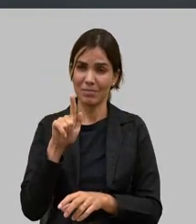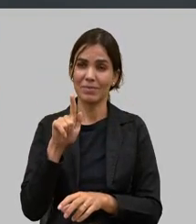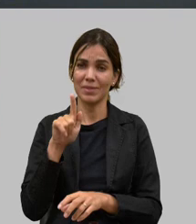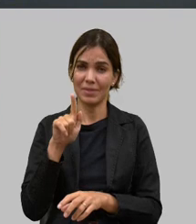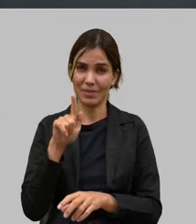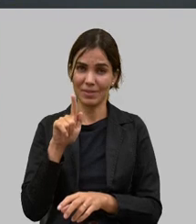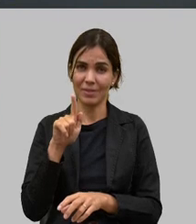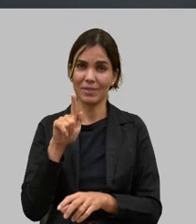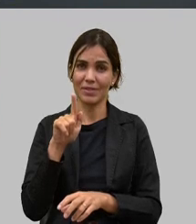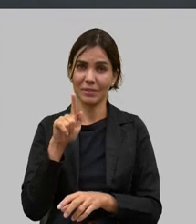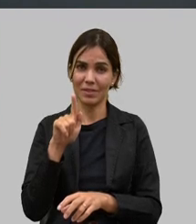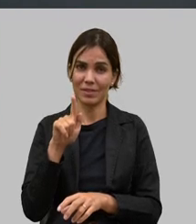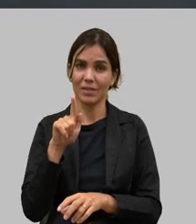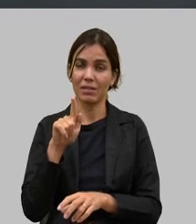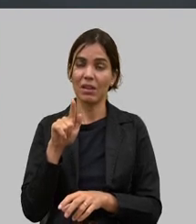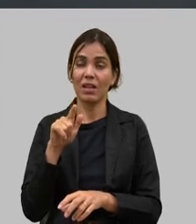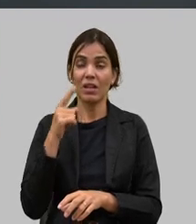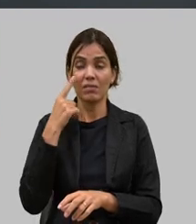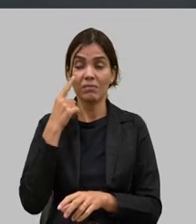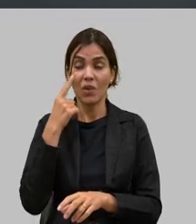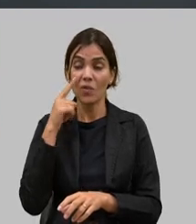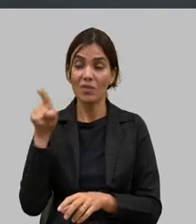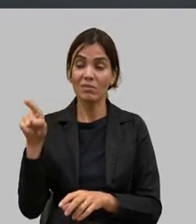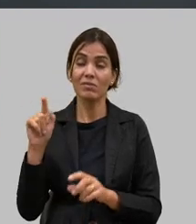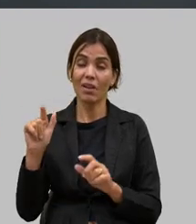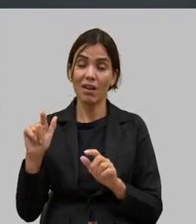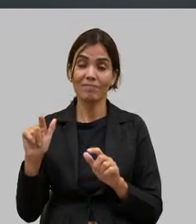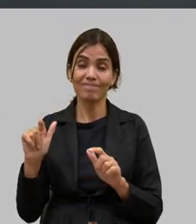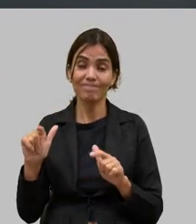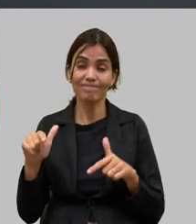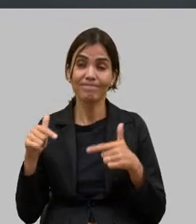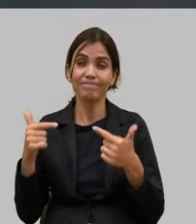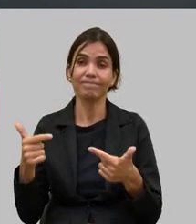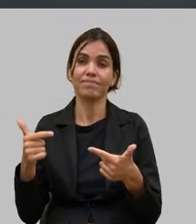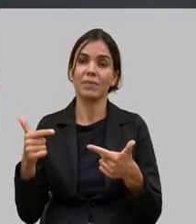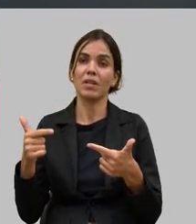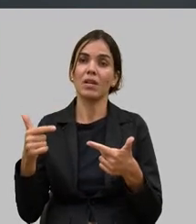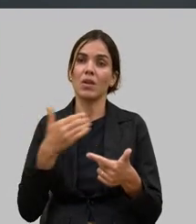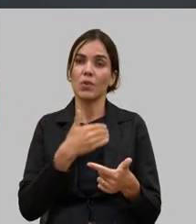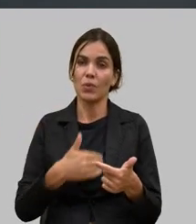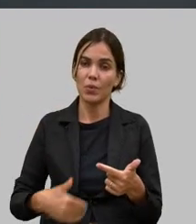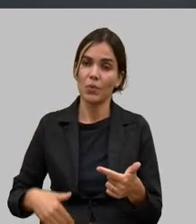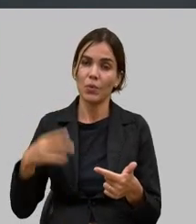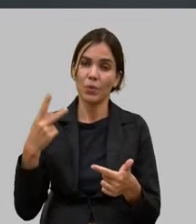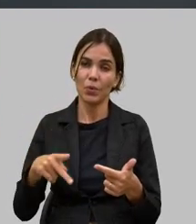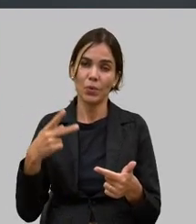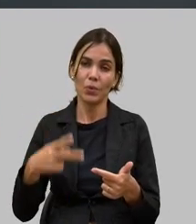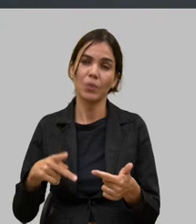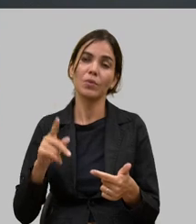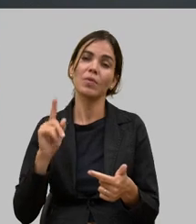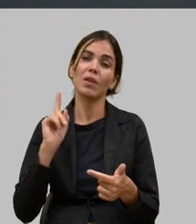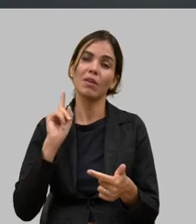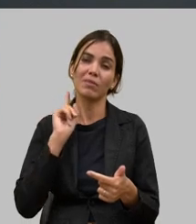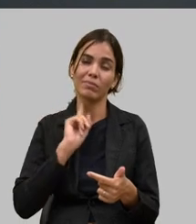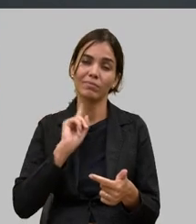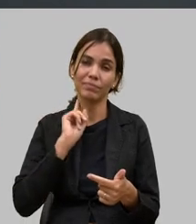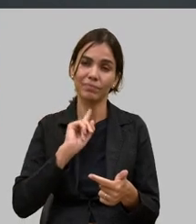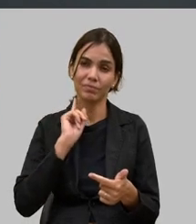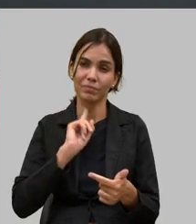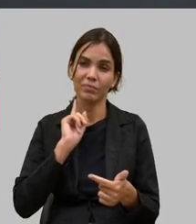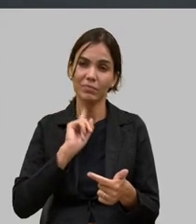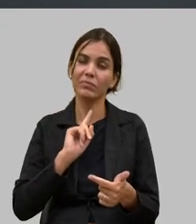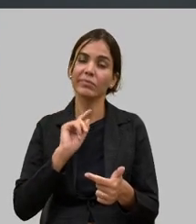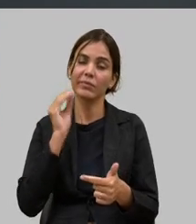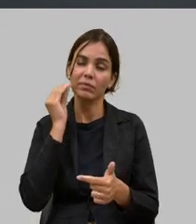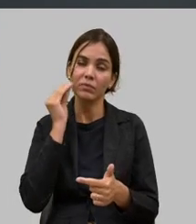e notório o tanto que o governo do estado de Minas Gerais aí liderado pelo nosso governador Romeu Zema vem